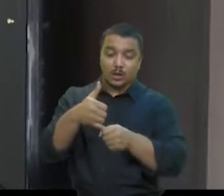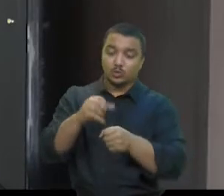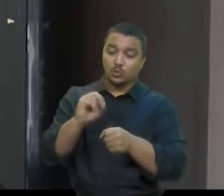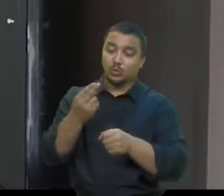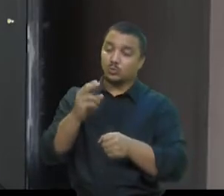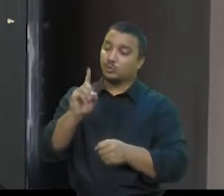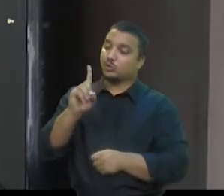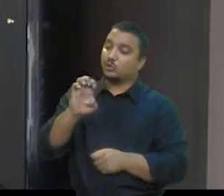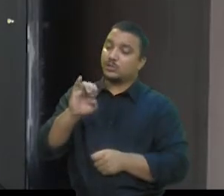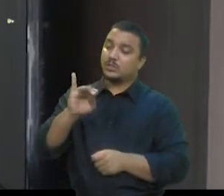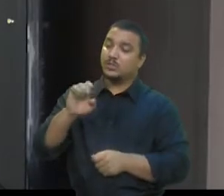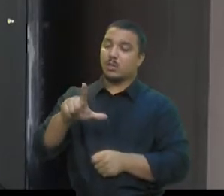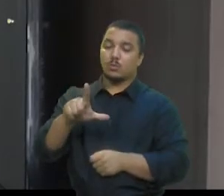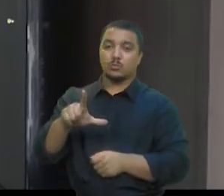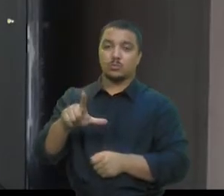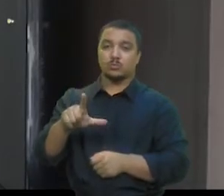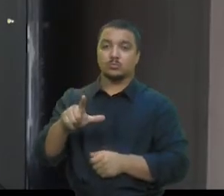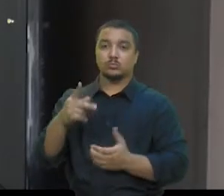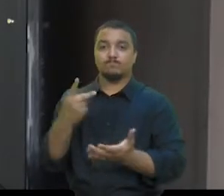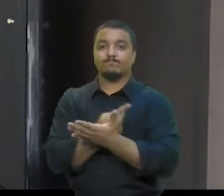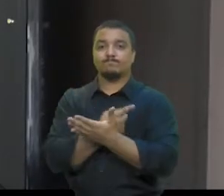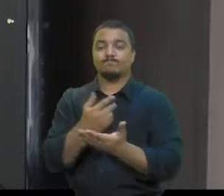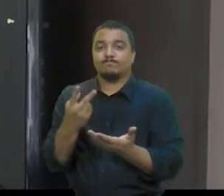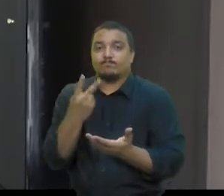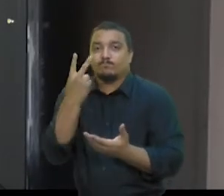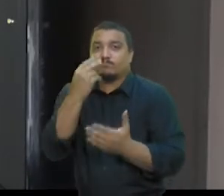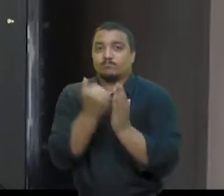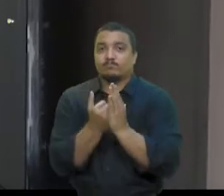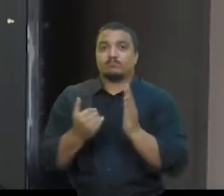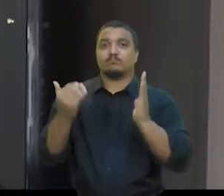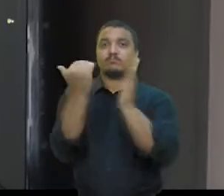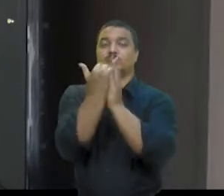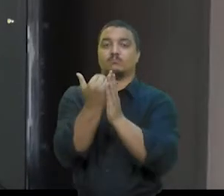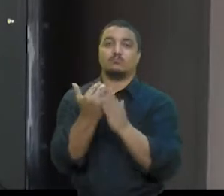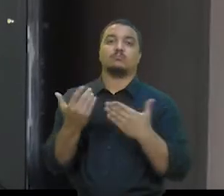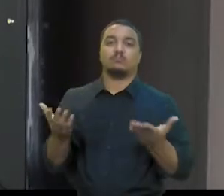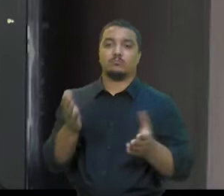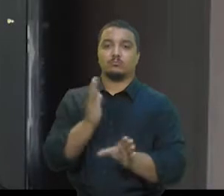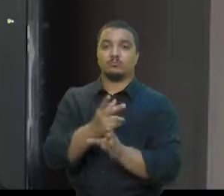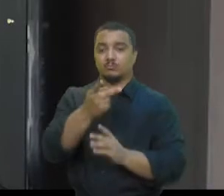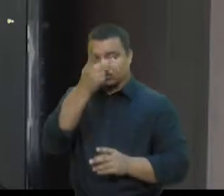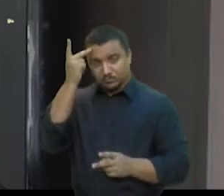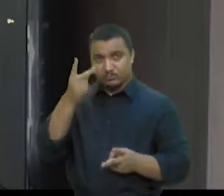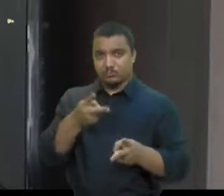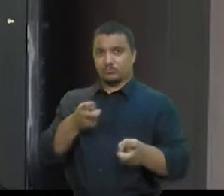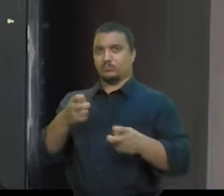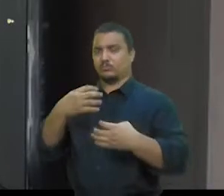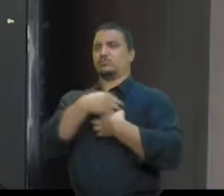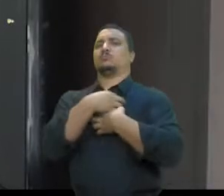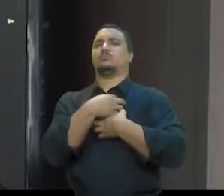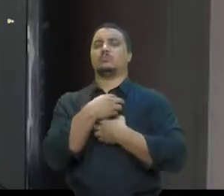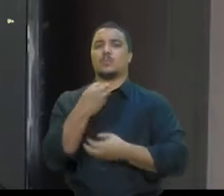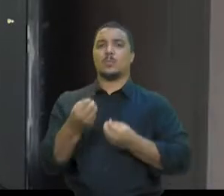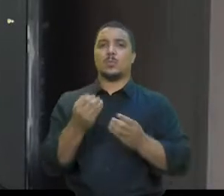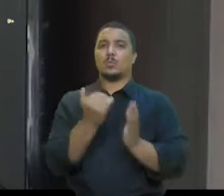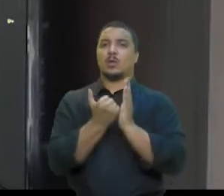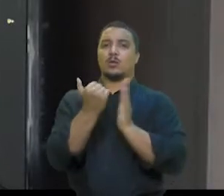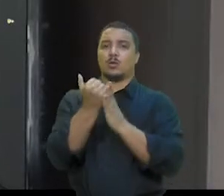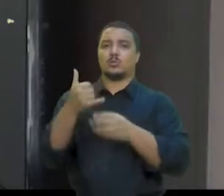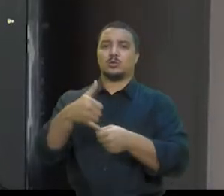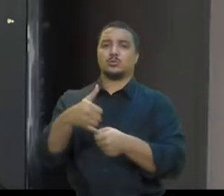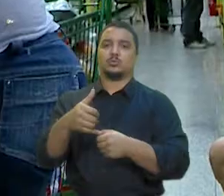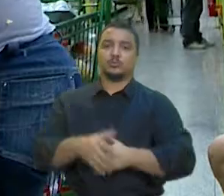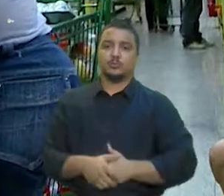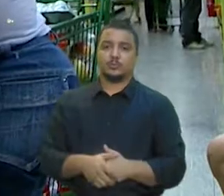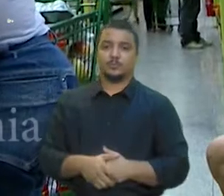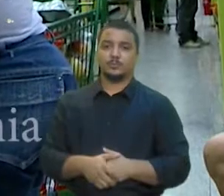E é quando os alimentos têm os valores elevados que os consumidores notam o impacto do aumento do preço dos combustíveis.